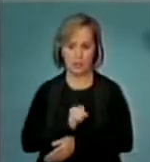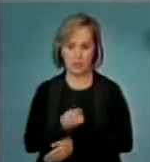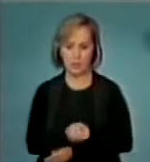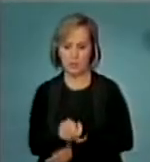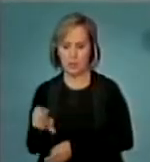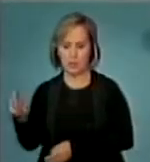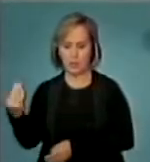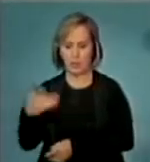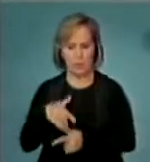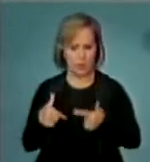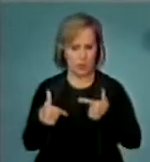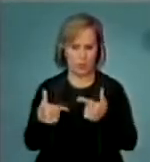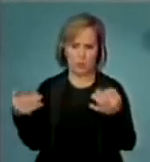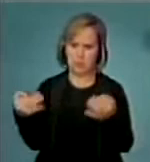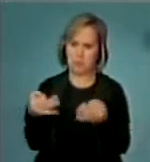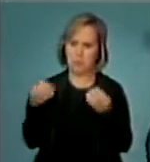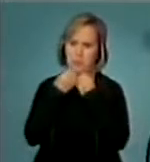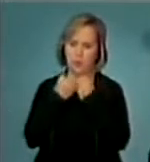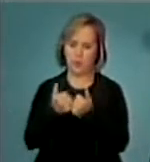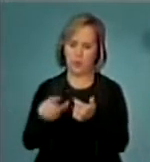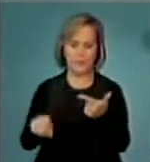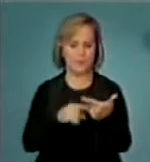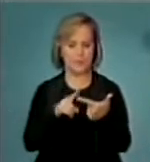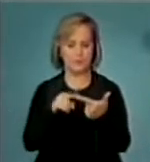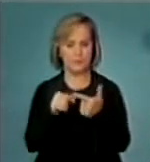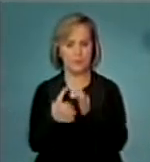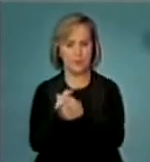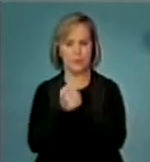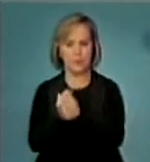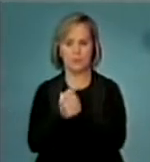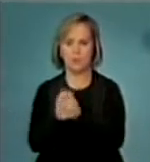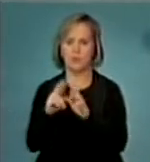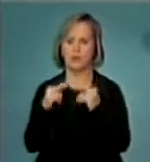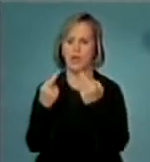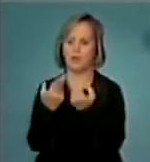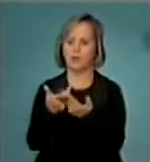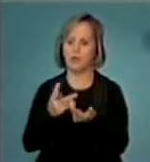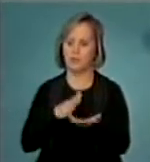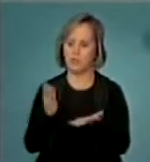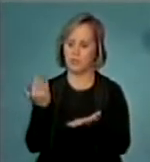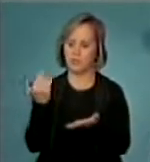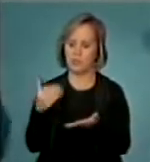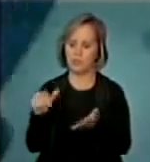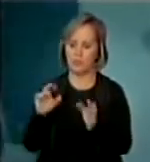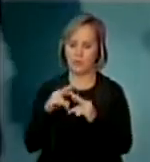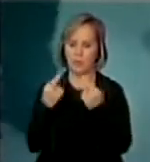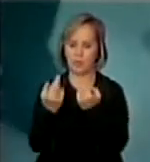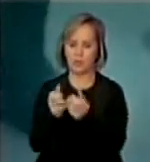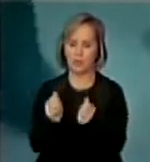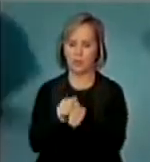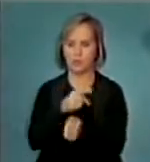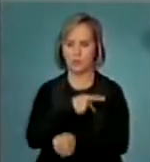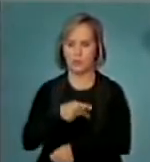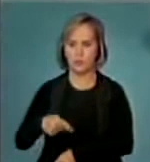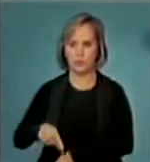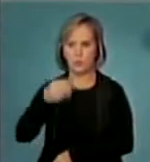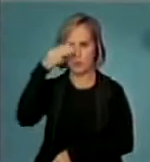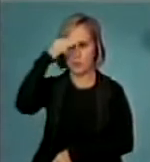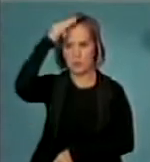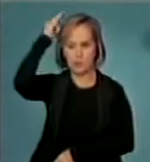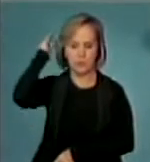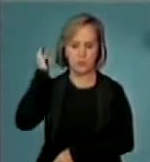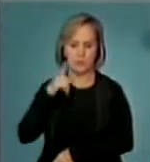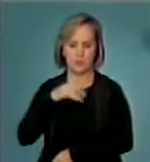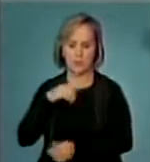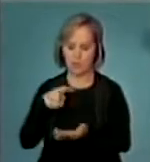absolutamente justa. Em segundo lugar, queremos saudar a reunião que tivemos agora com o presidente da casa, Michel Temer, que marcou